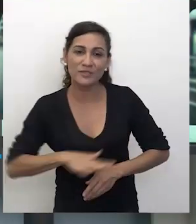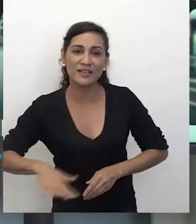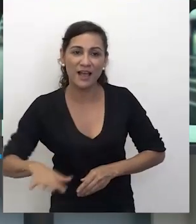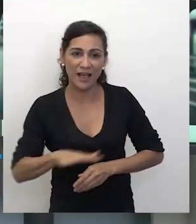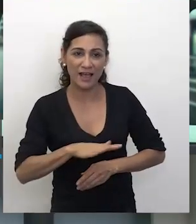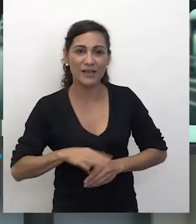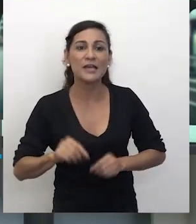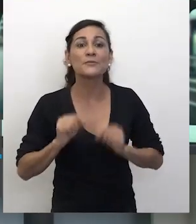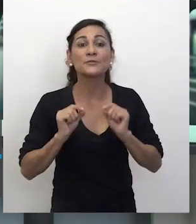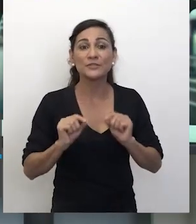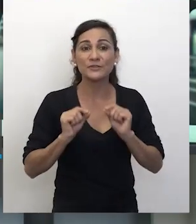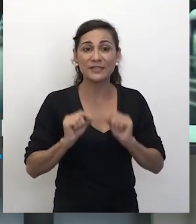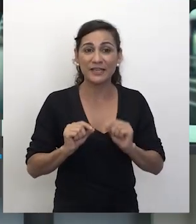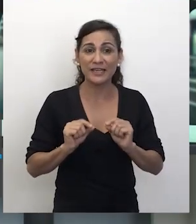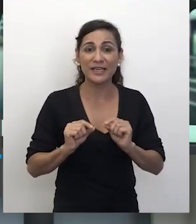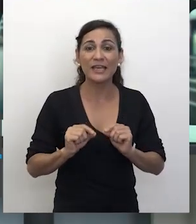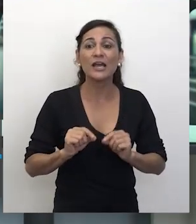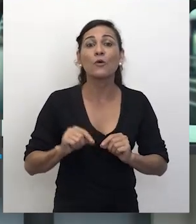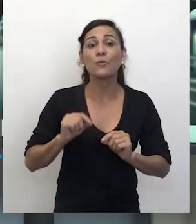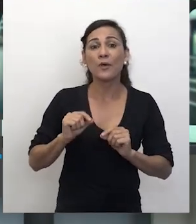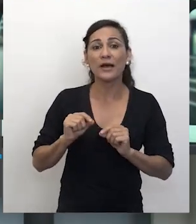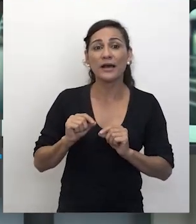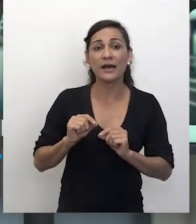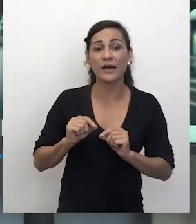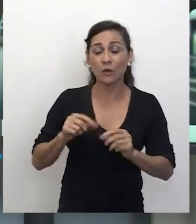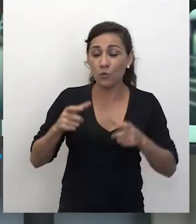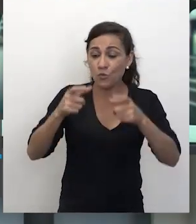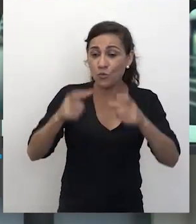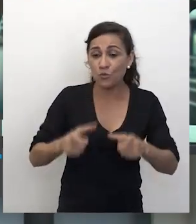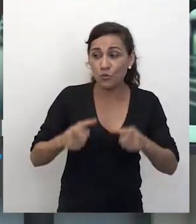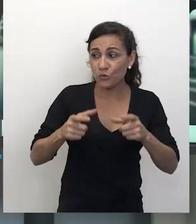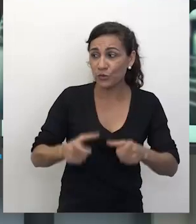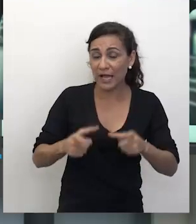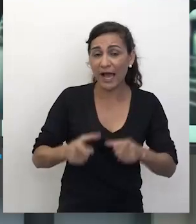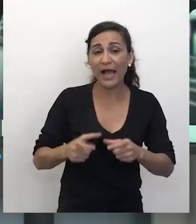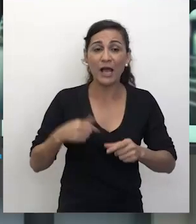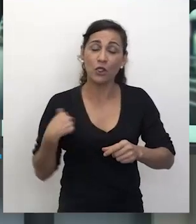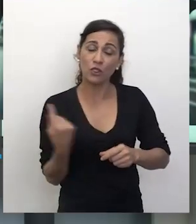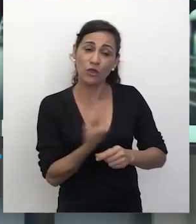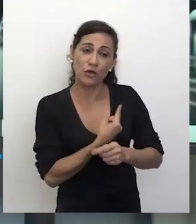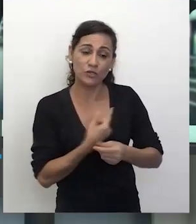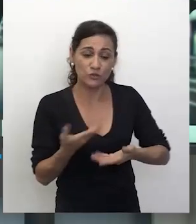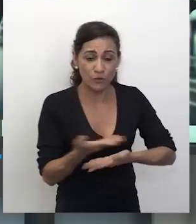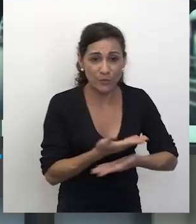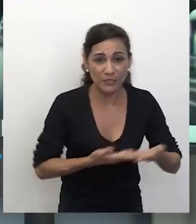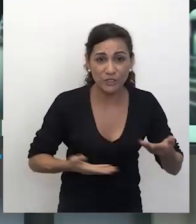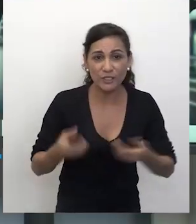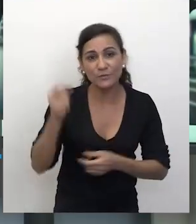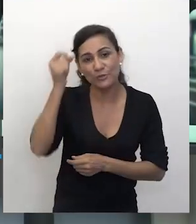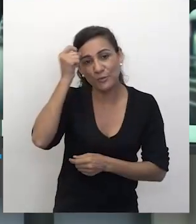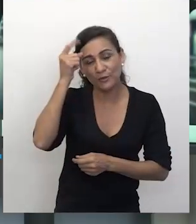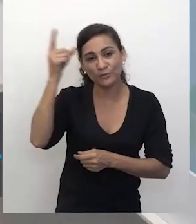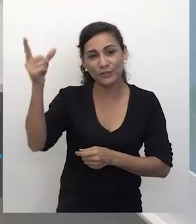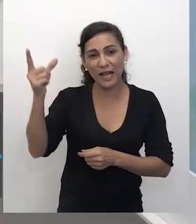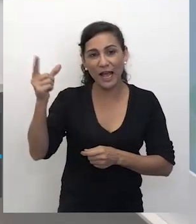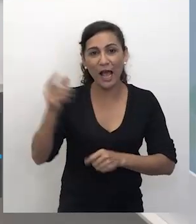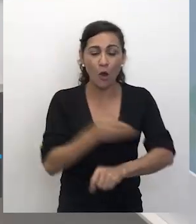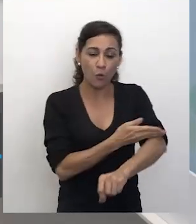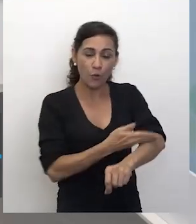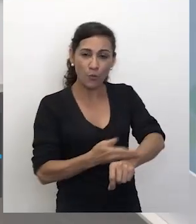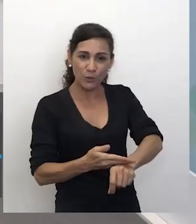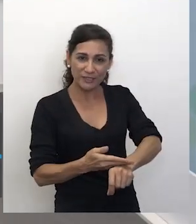estabelecemos em uma determinada localidade. Nós compartilhamos uma cultura, um modo de se